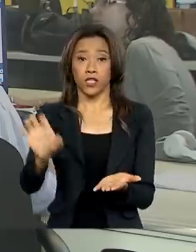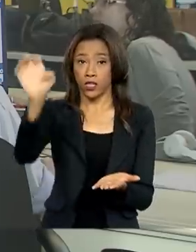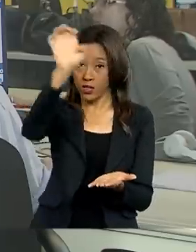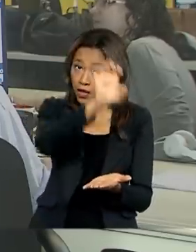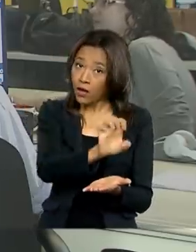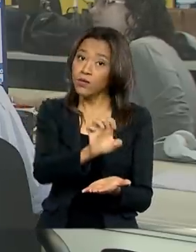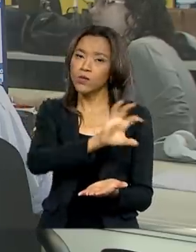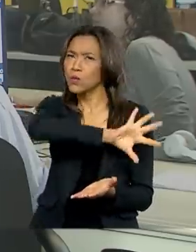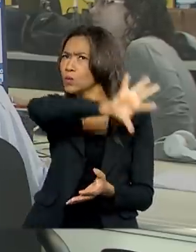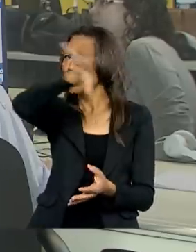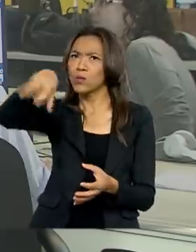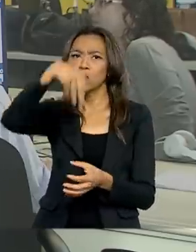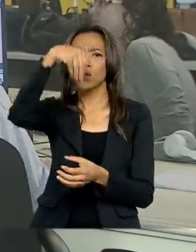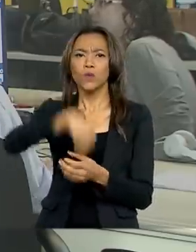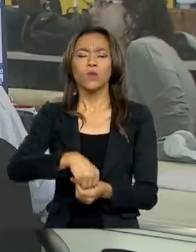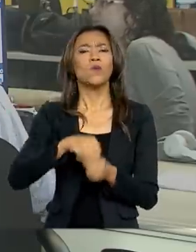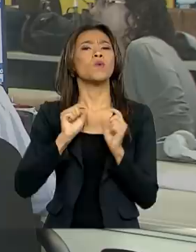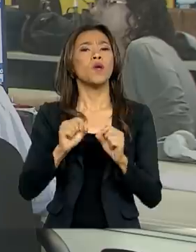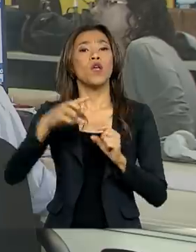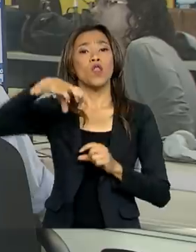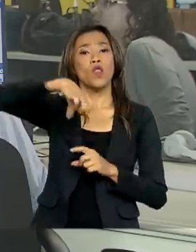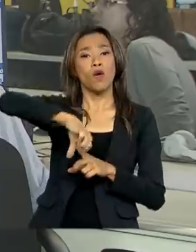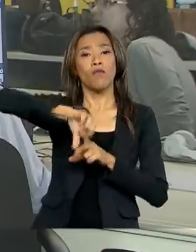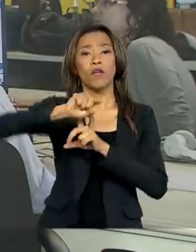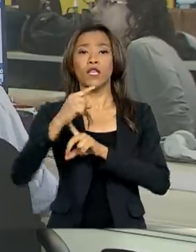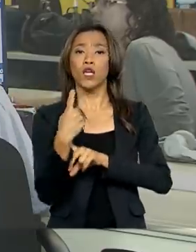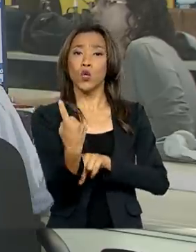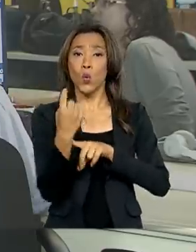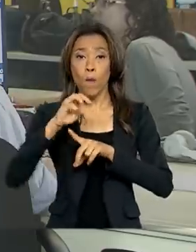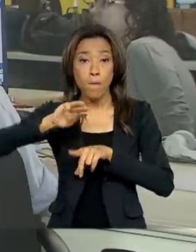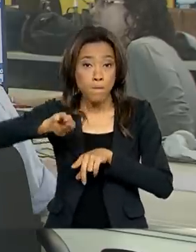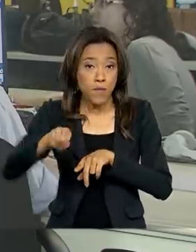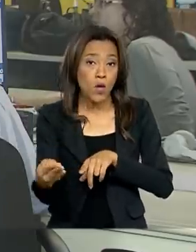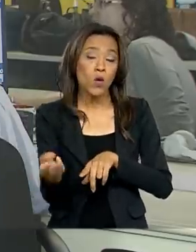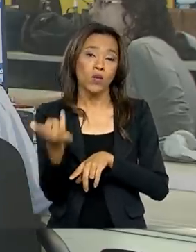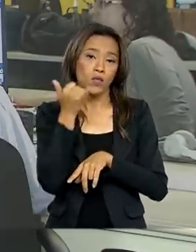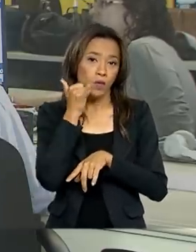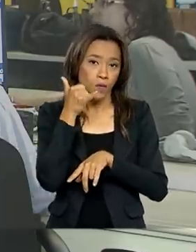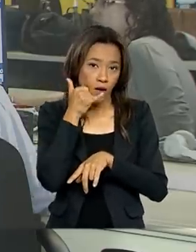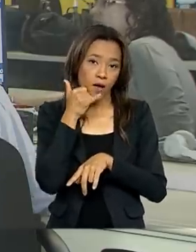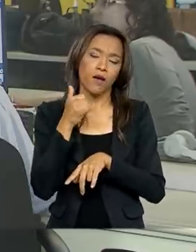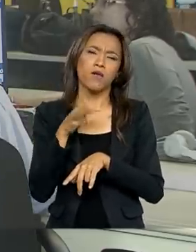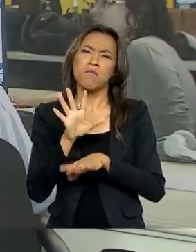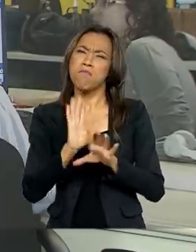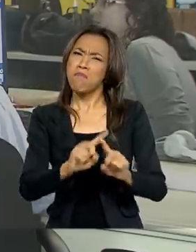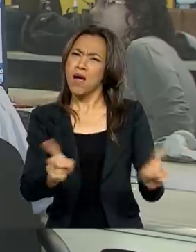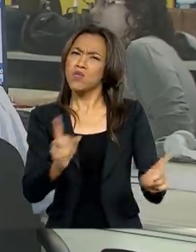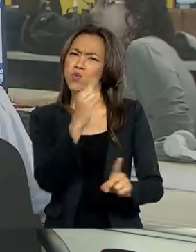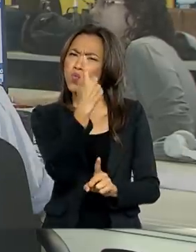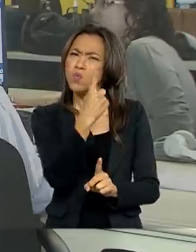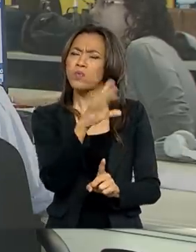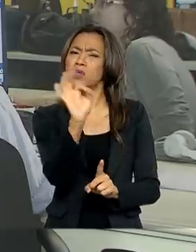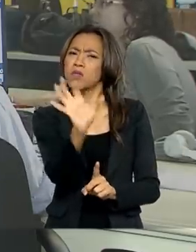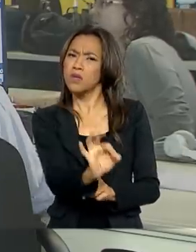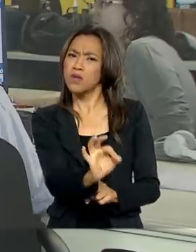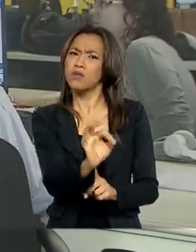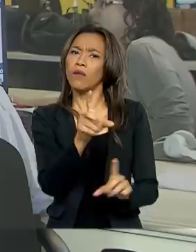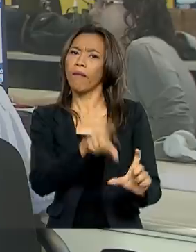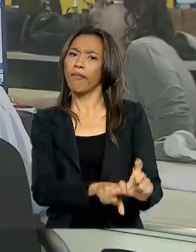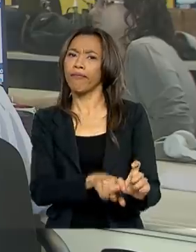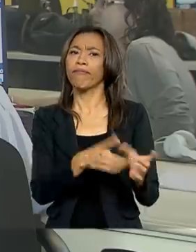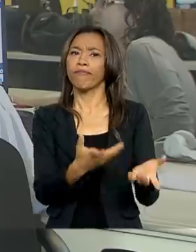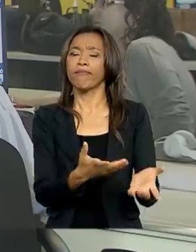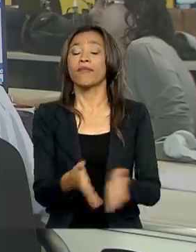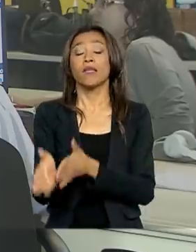todas essas regiões, há um total de 91 milhões de celulares, mas menos de 1% apresentou alguma pendência. O objetivo dessa